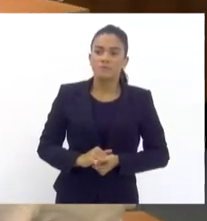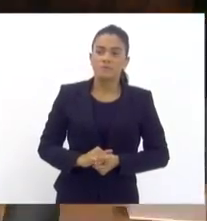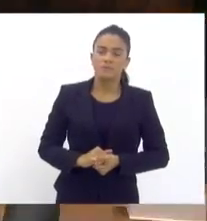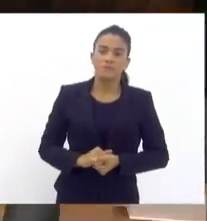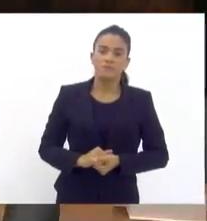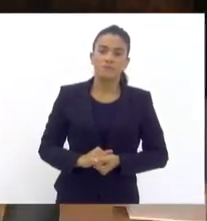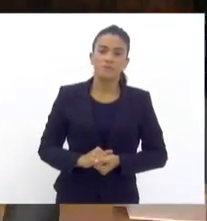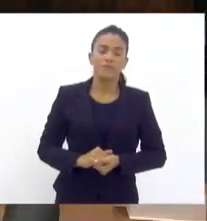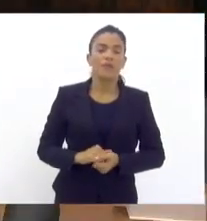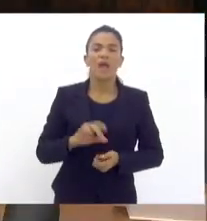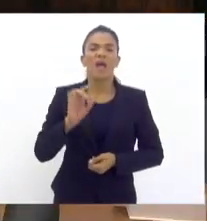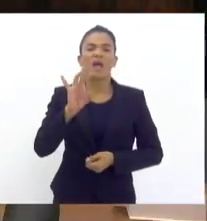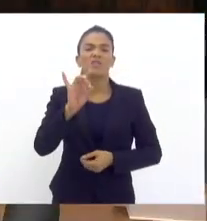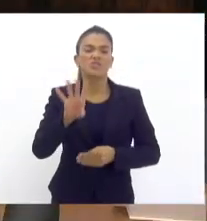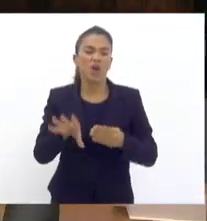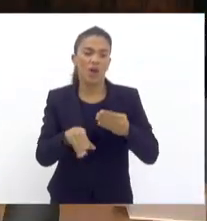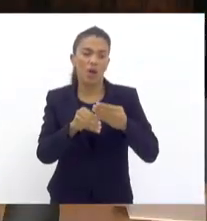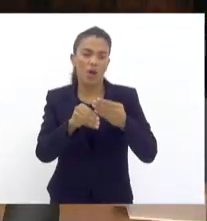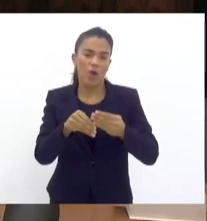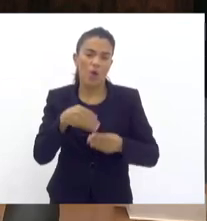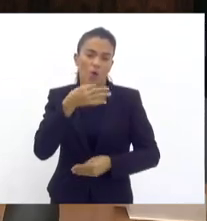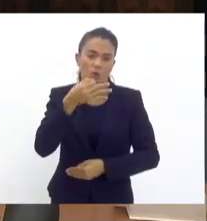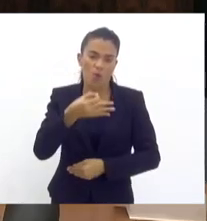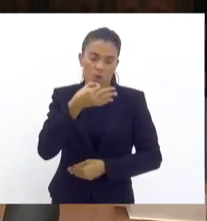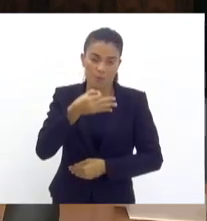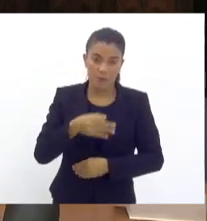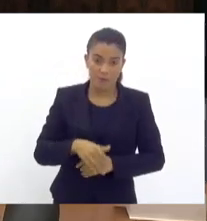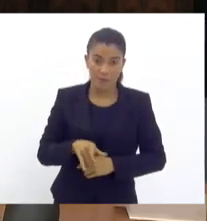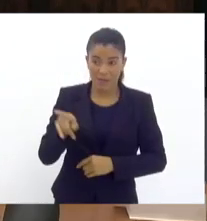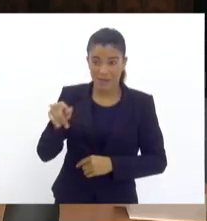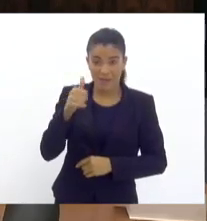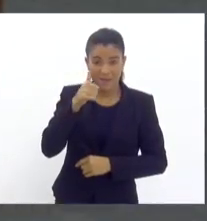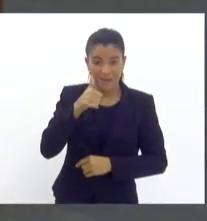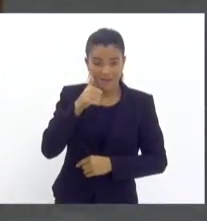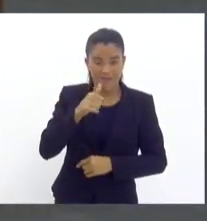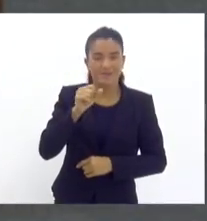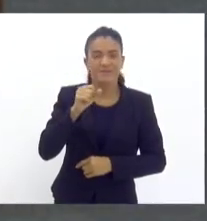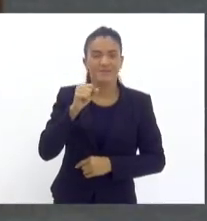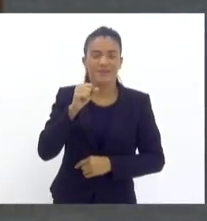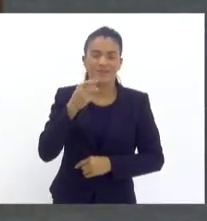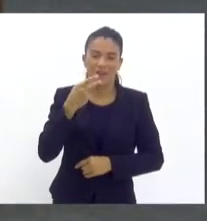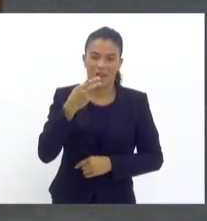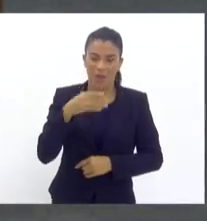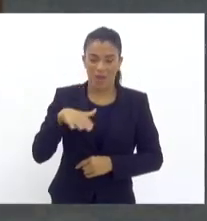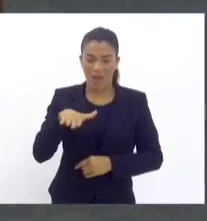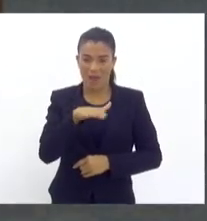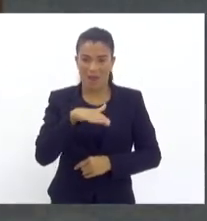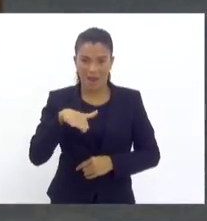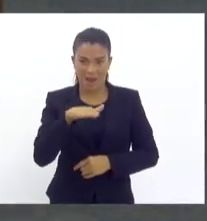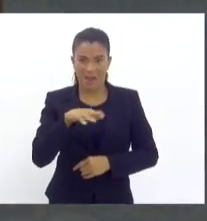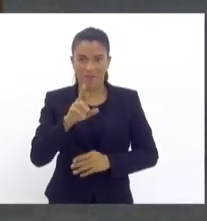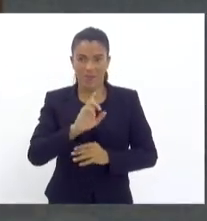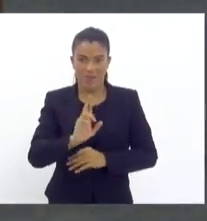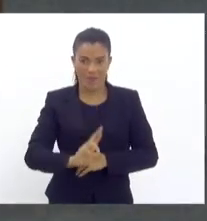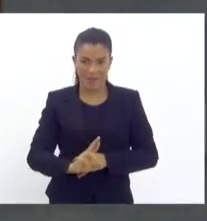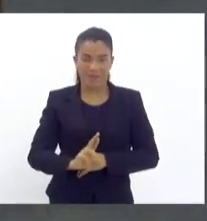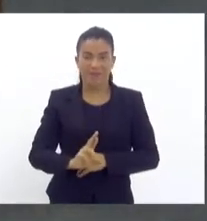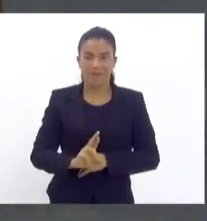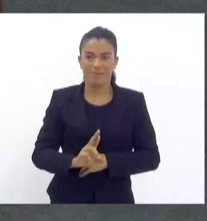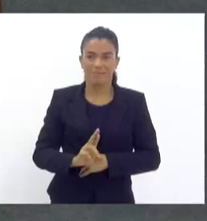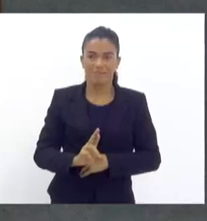importantes. É só um breve comentário, deputada, como a senhora falou da região do Camboriú, no Recreio dos Bandeirantes,